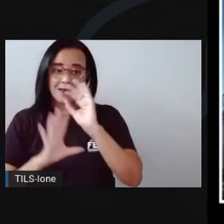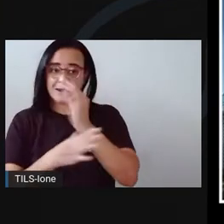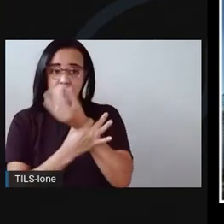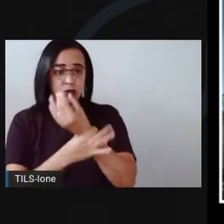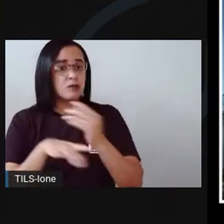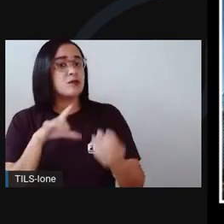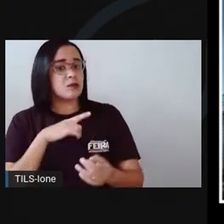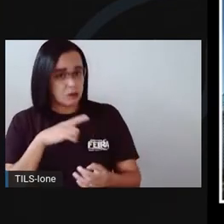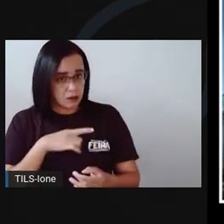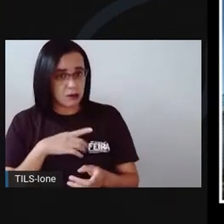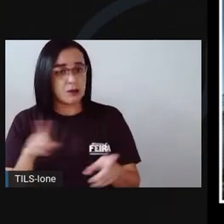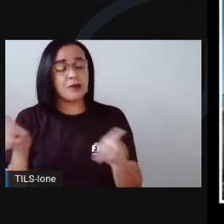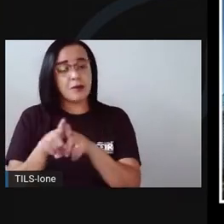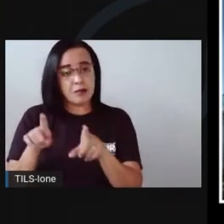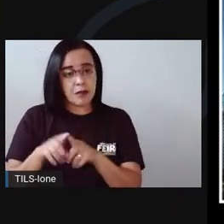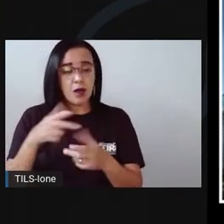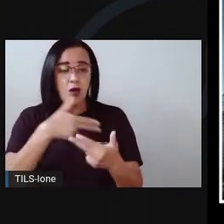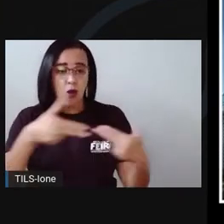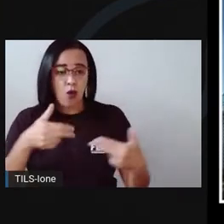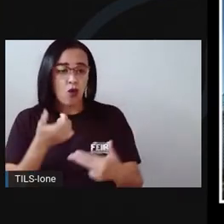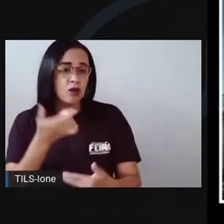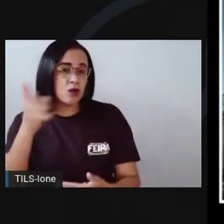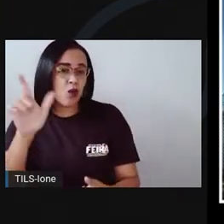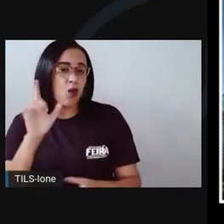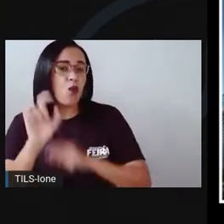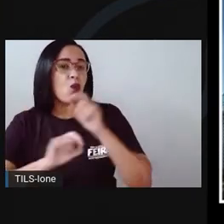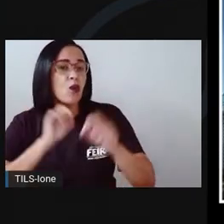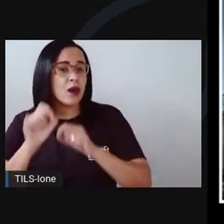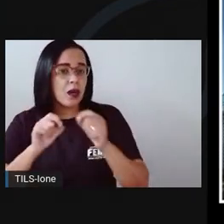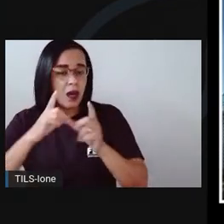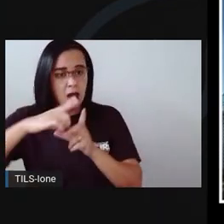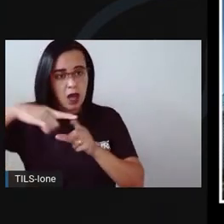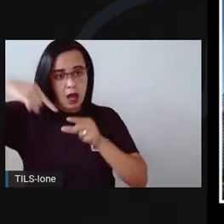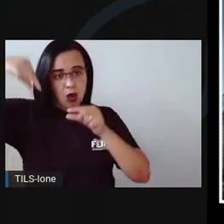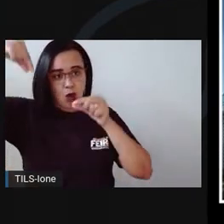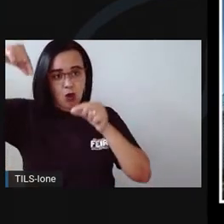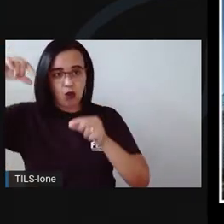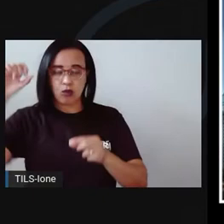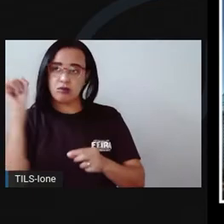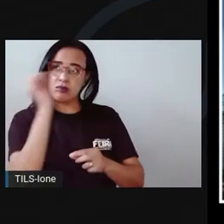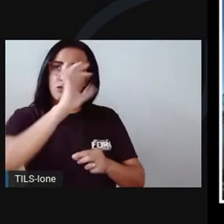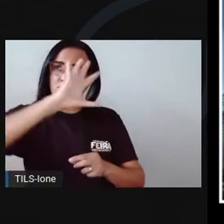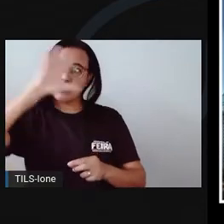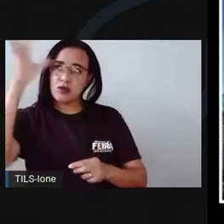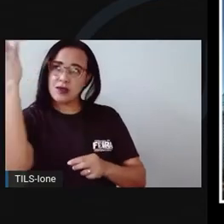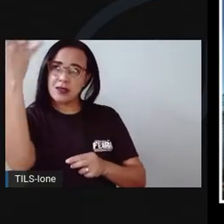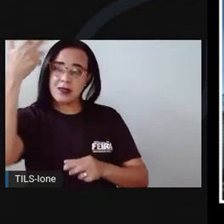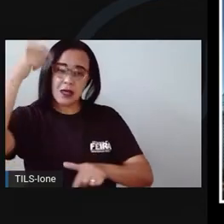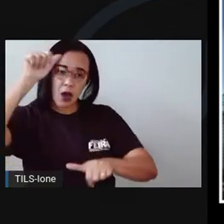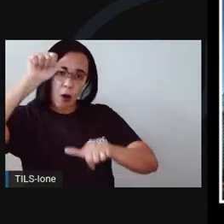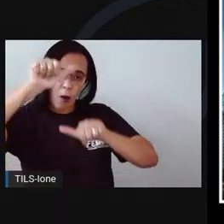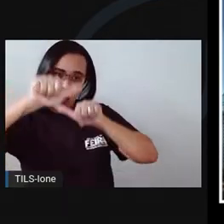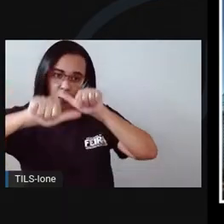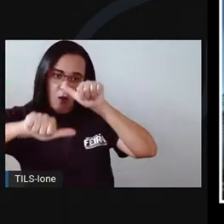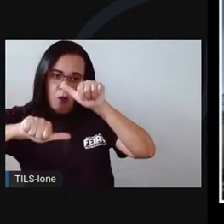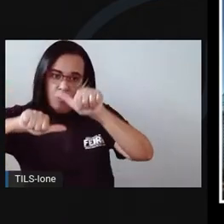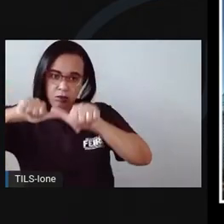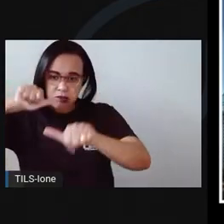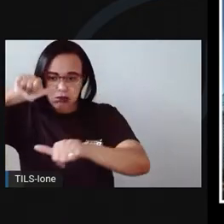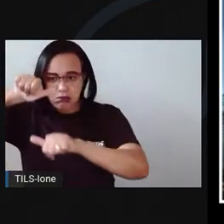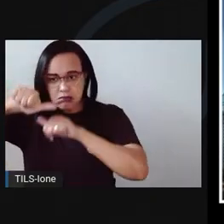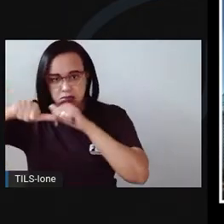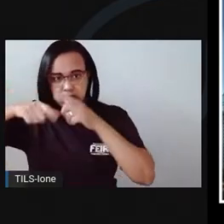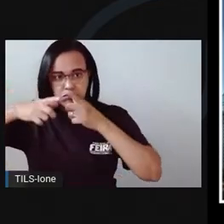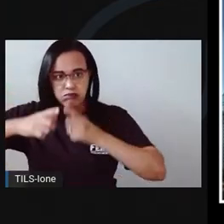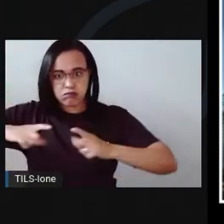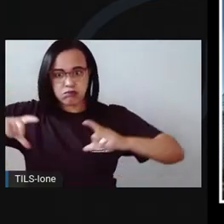também começaram a perceber é que o formato da lua no céu se alterava. Ela ficava cheia e bem grande no